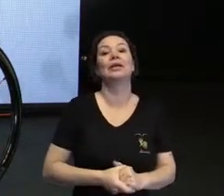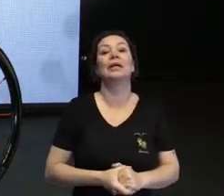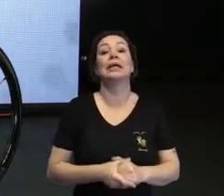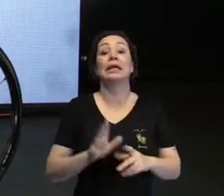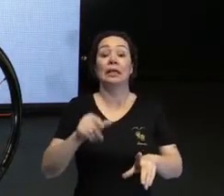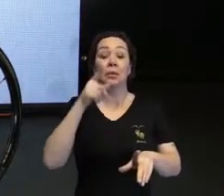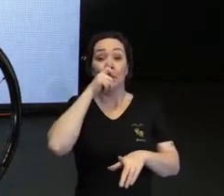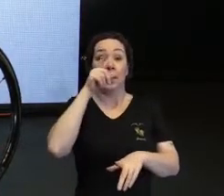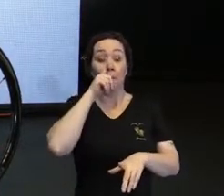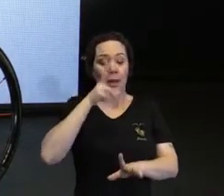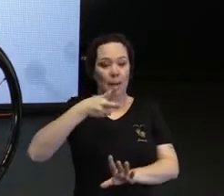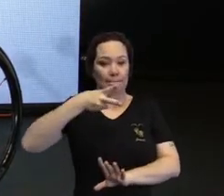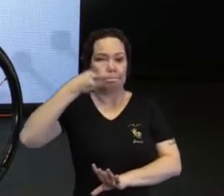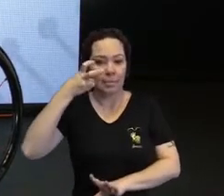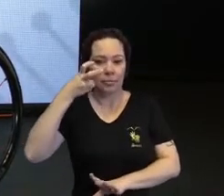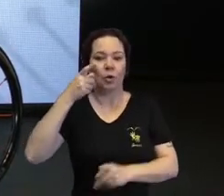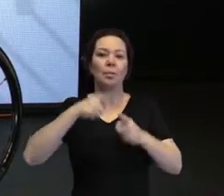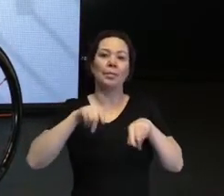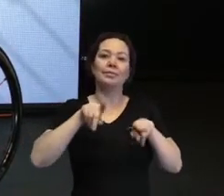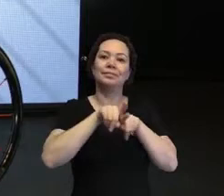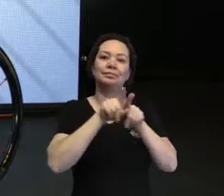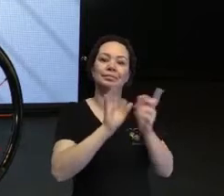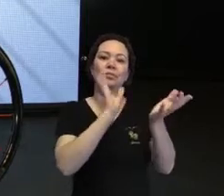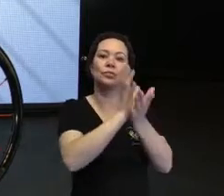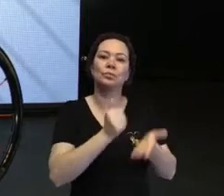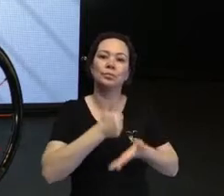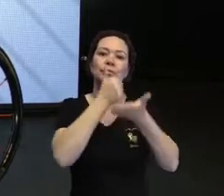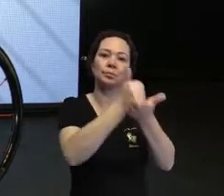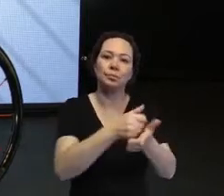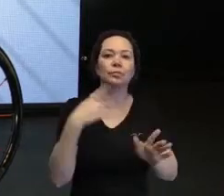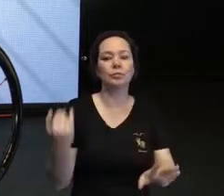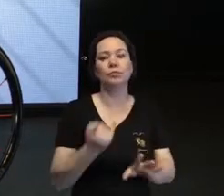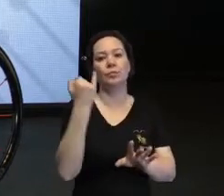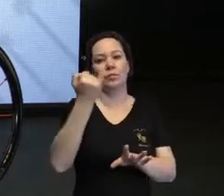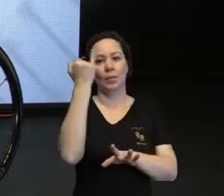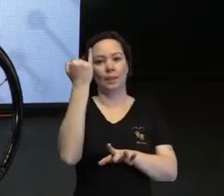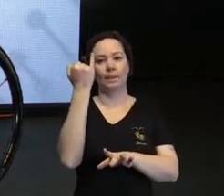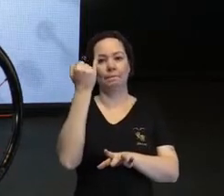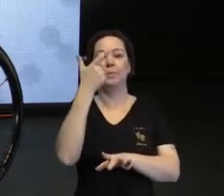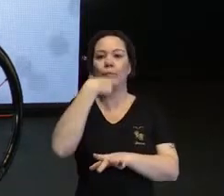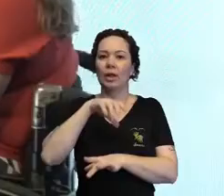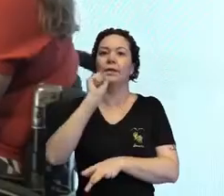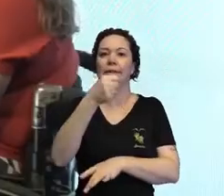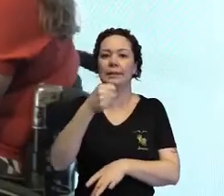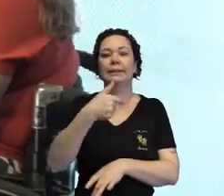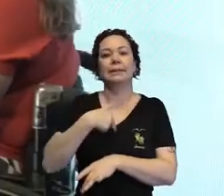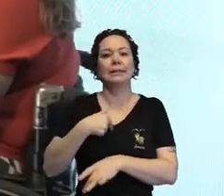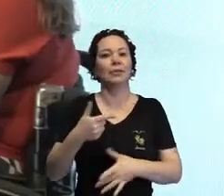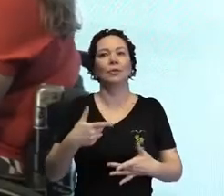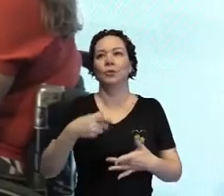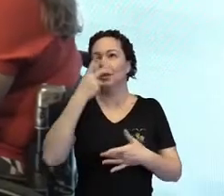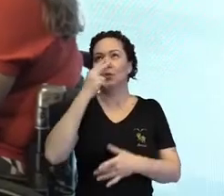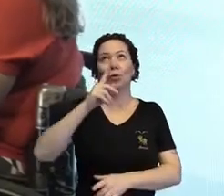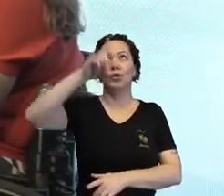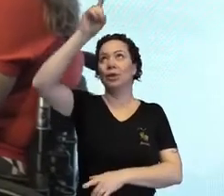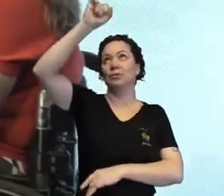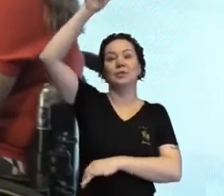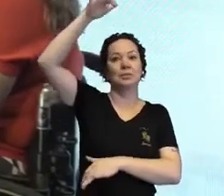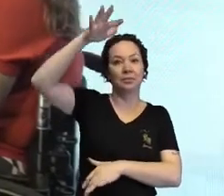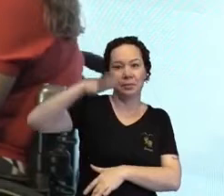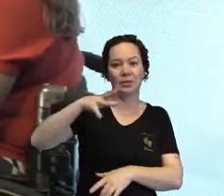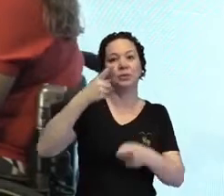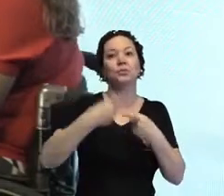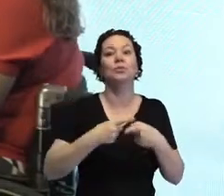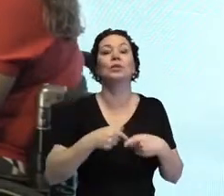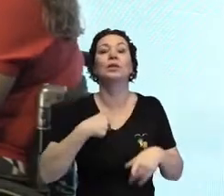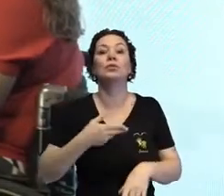ambiente, a rede de apoio foi muito importante porque eu... E eu acho que eu realmente fui muito abençoada nesse sentido porque eu